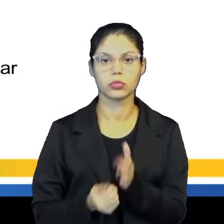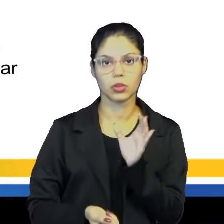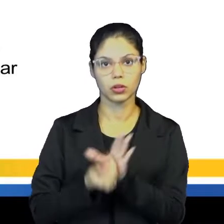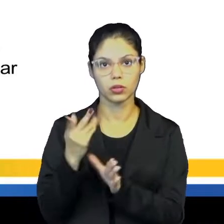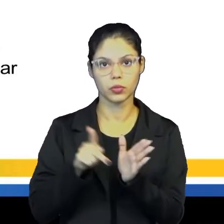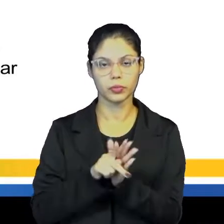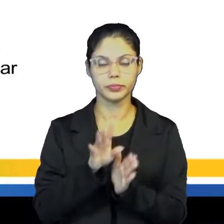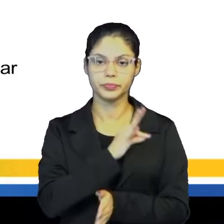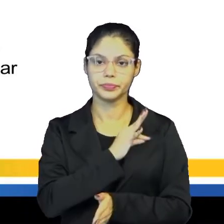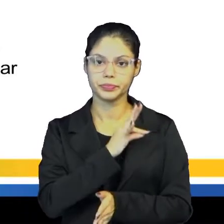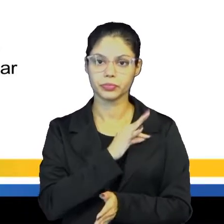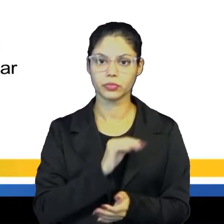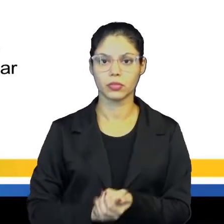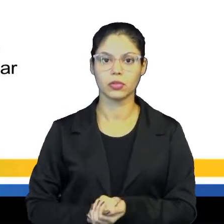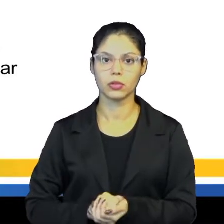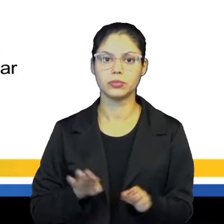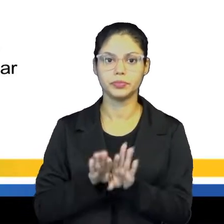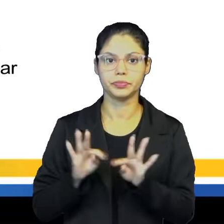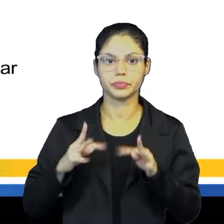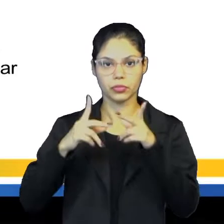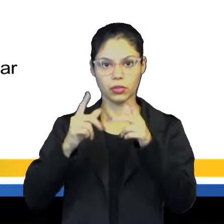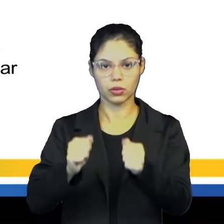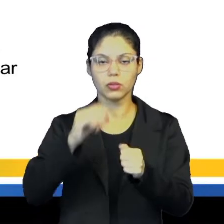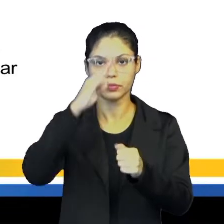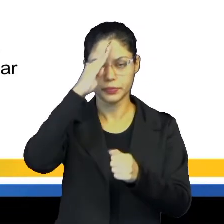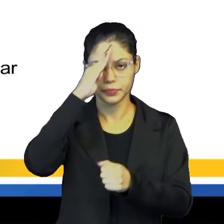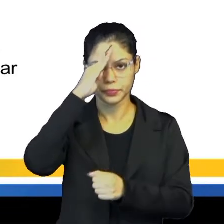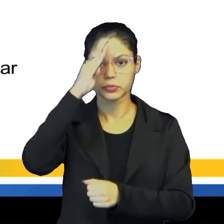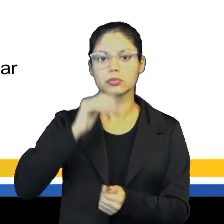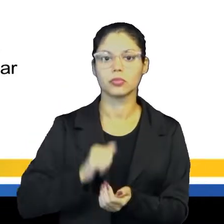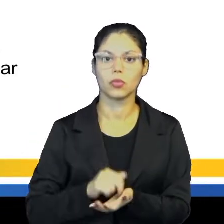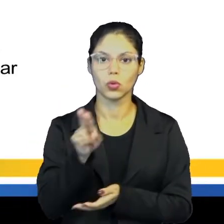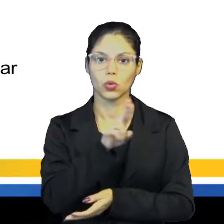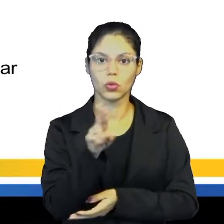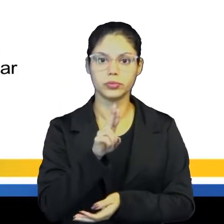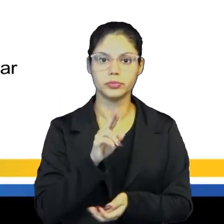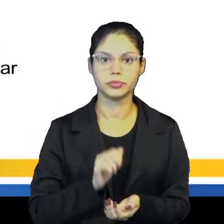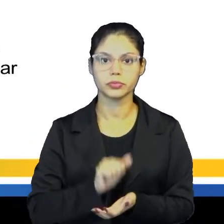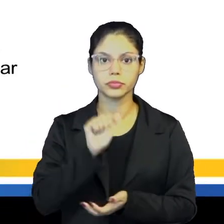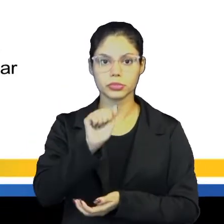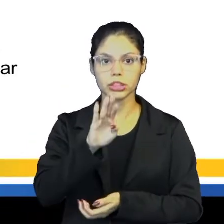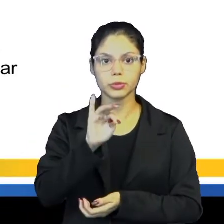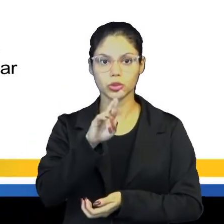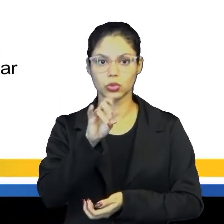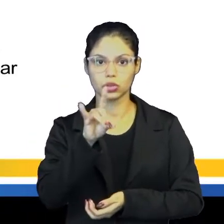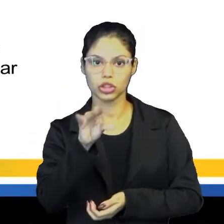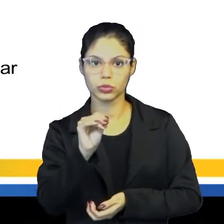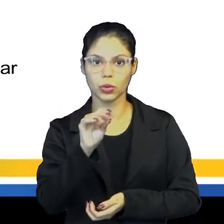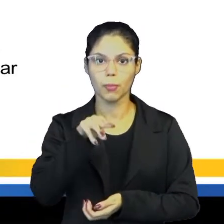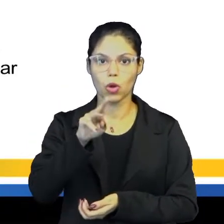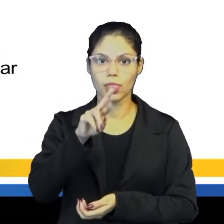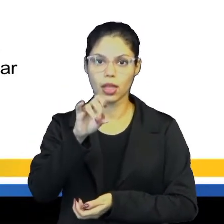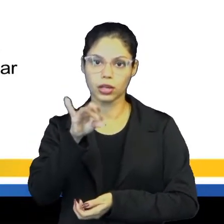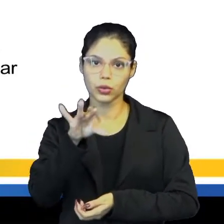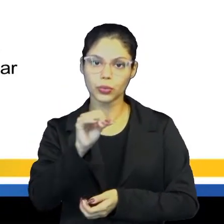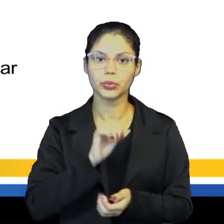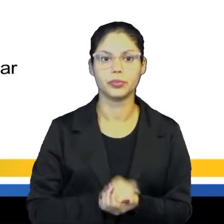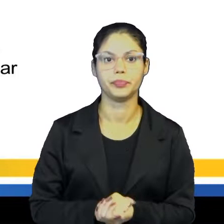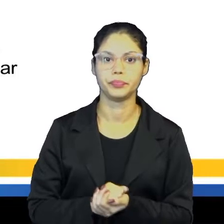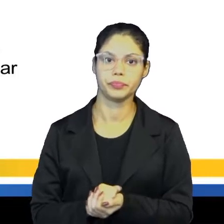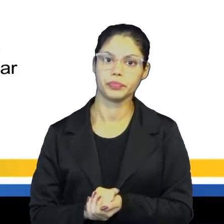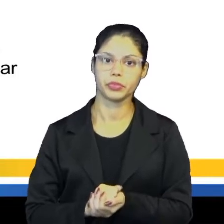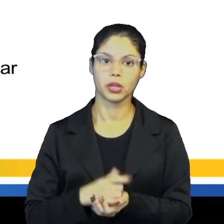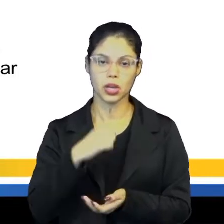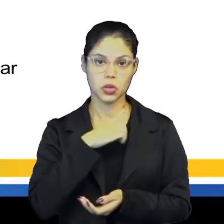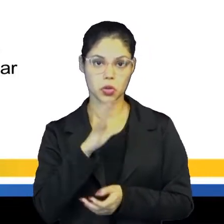exército. A concentração desse poder todo no único governante foi denominada de absolutismo monárquico. A formação dos estados